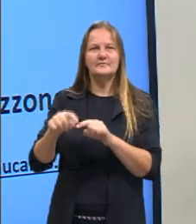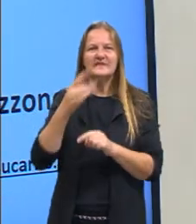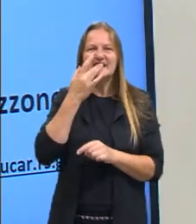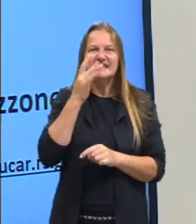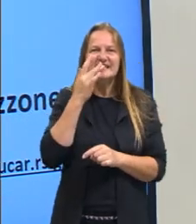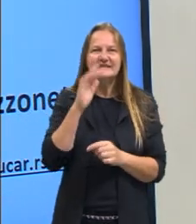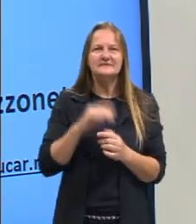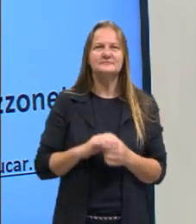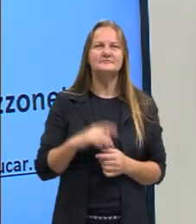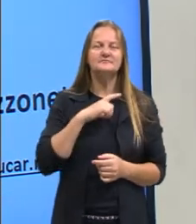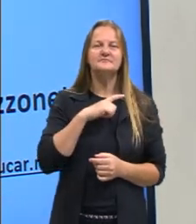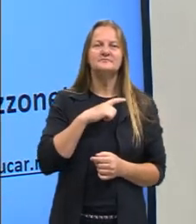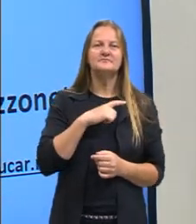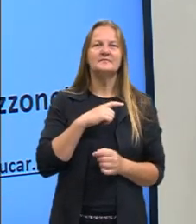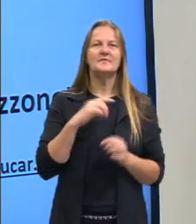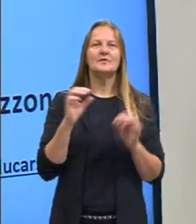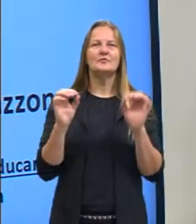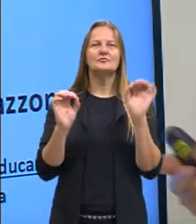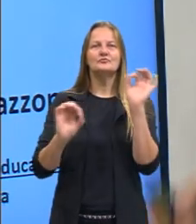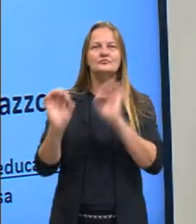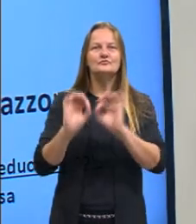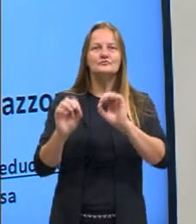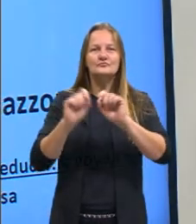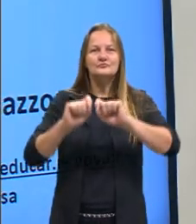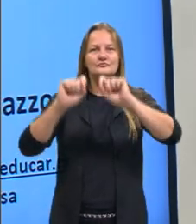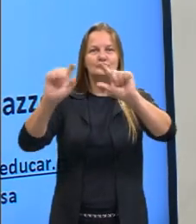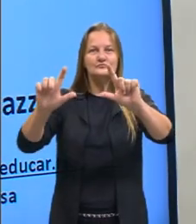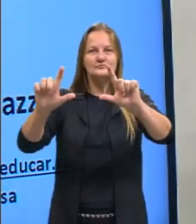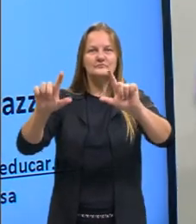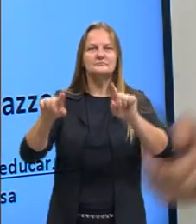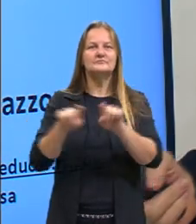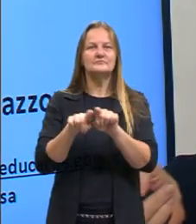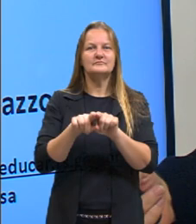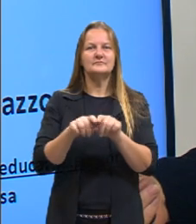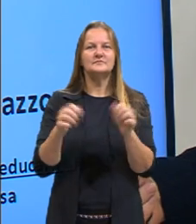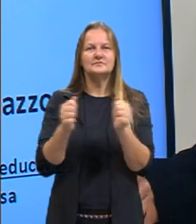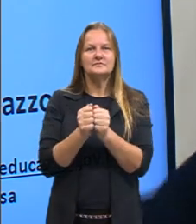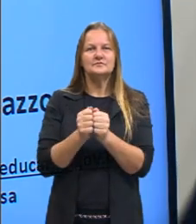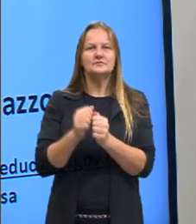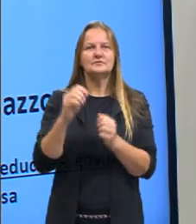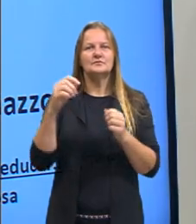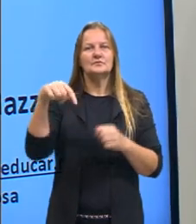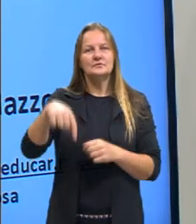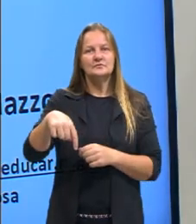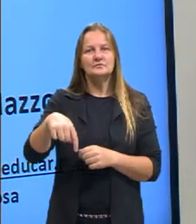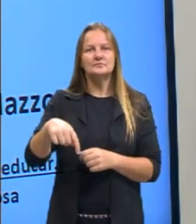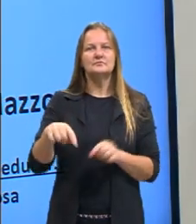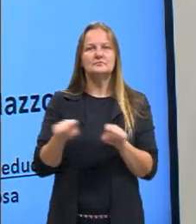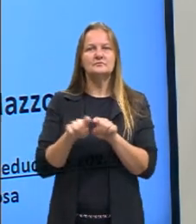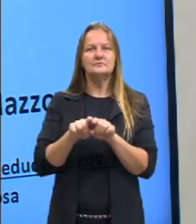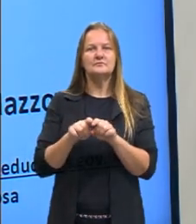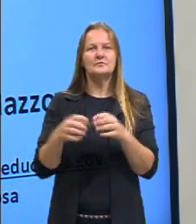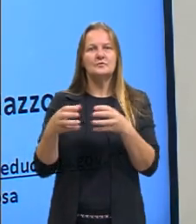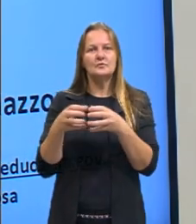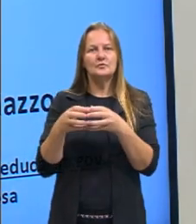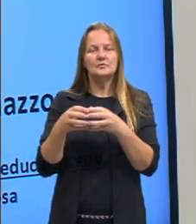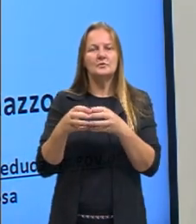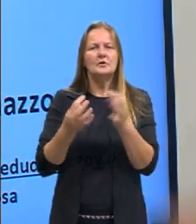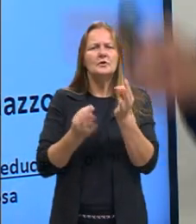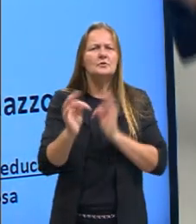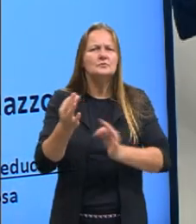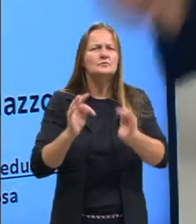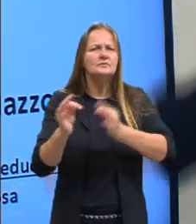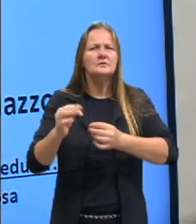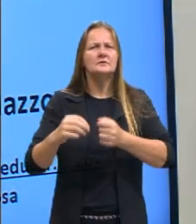colocados aqui os slides. Também comigo está aqui na TVE, todo o pessoal da equipe técnica